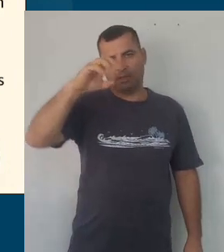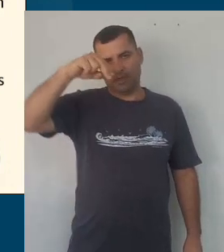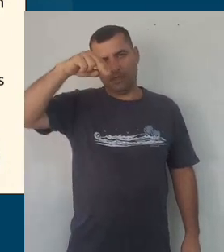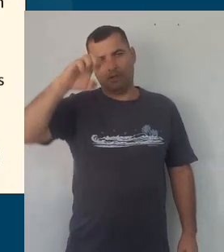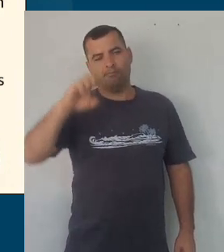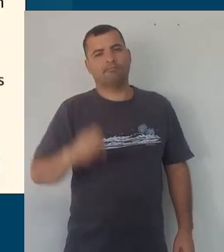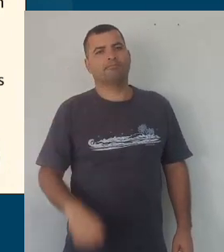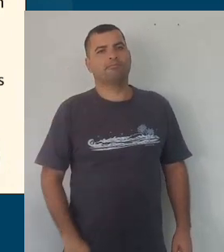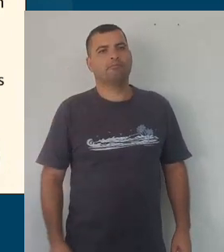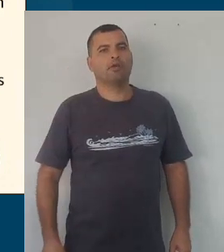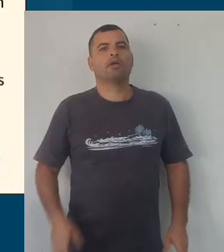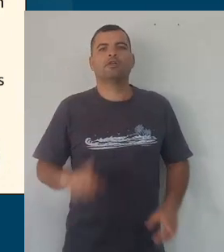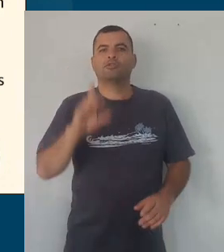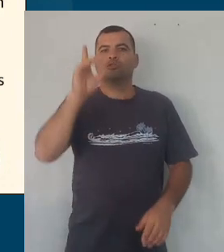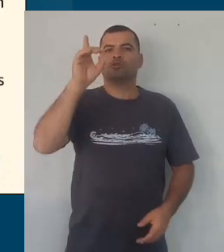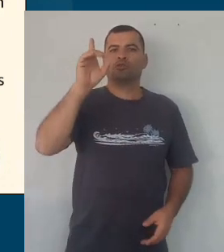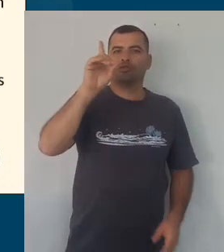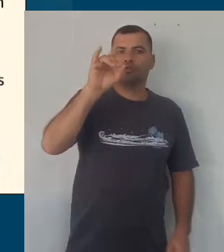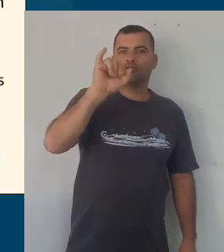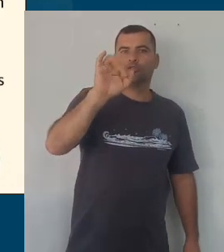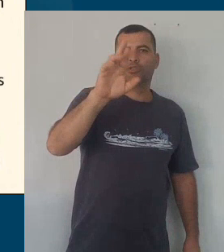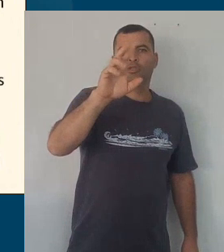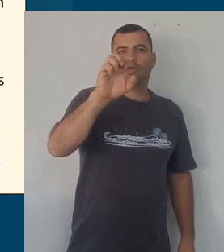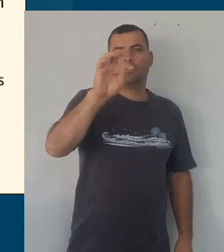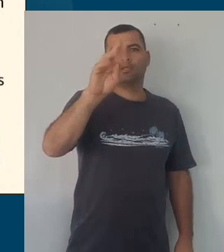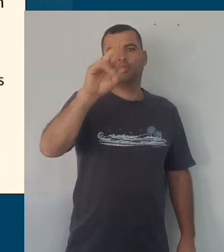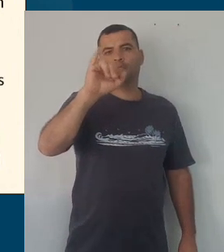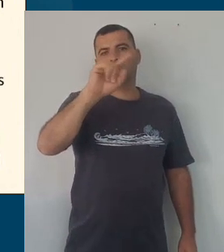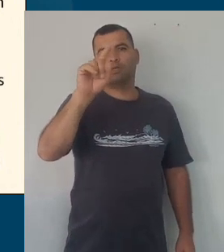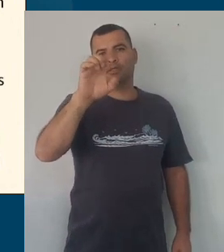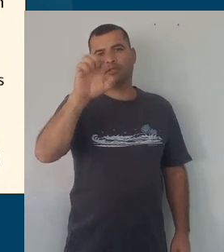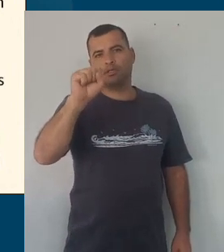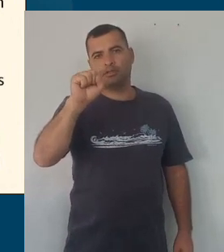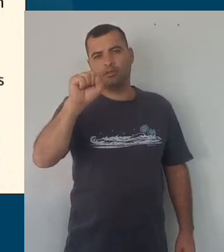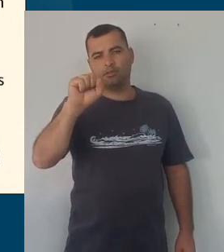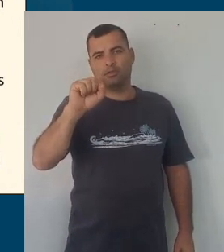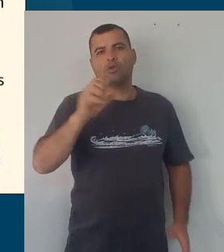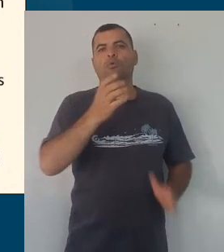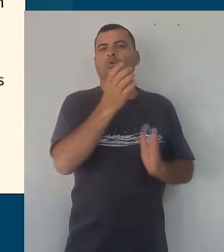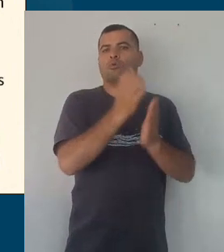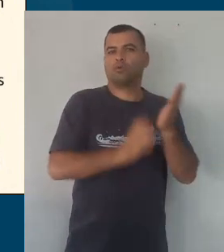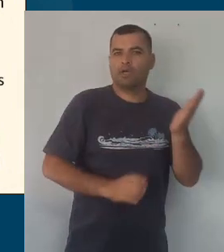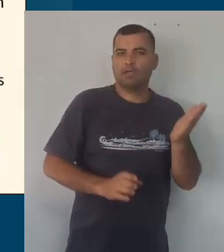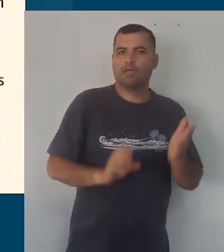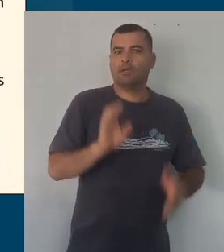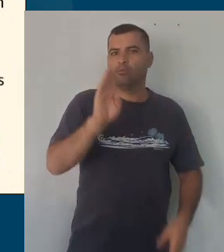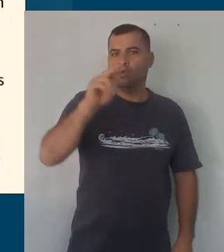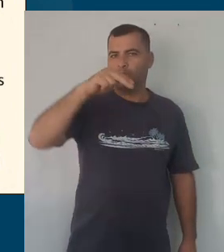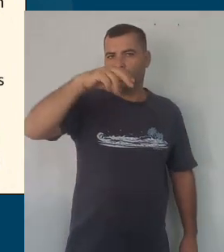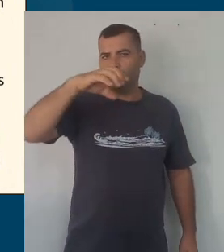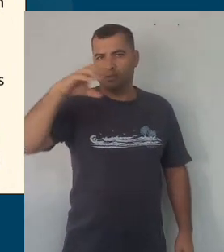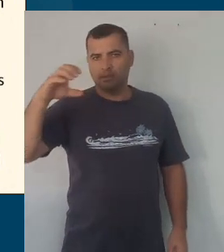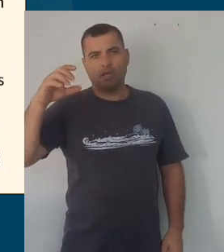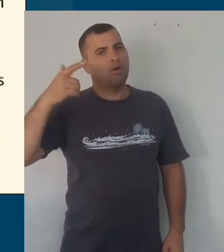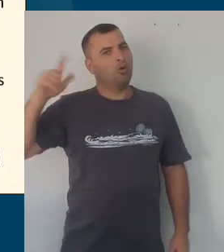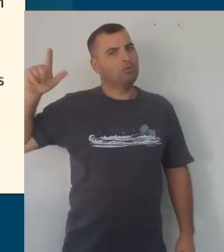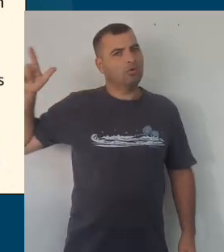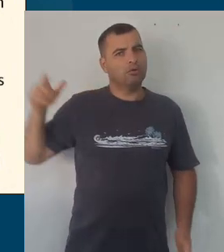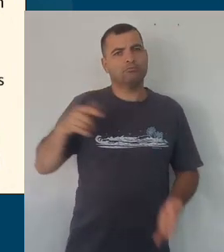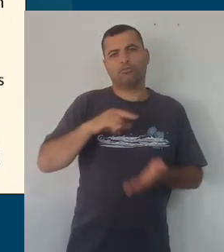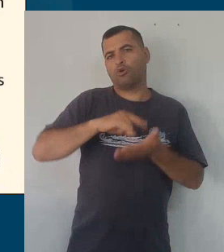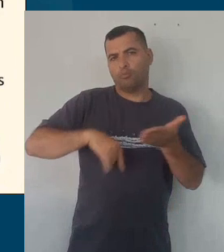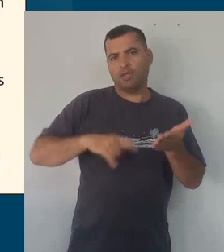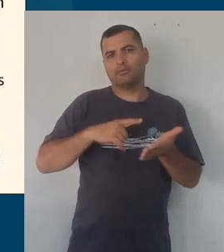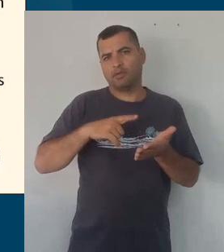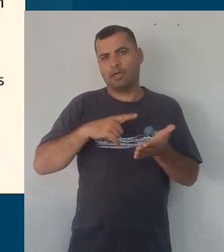as diretrizes curriculares, a BNCC e outros documentos que foram